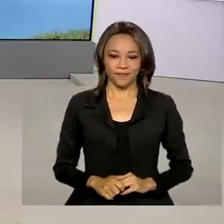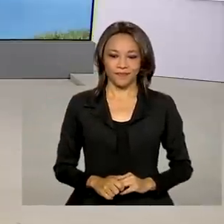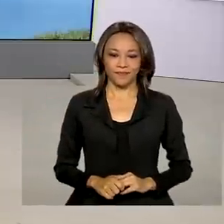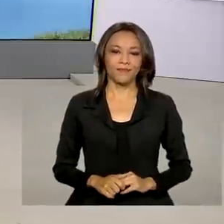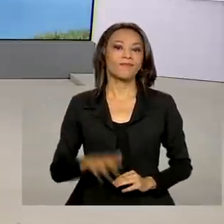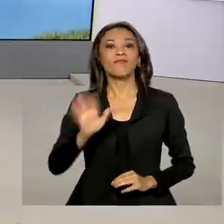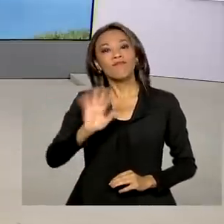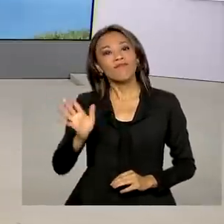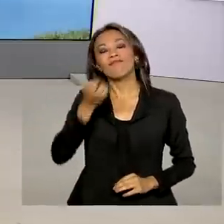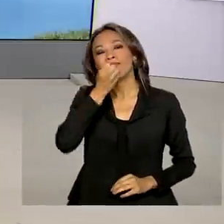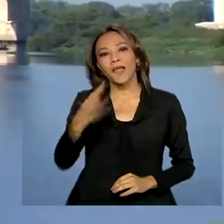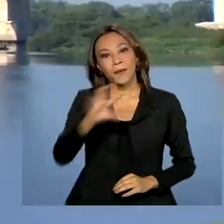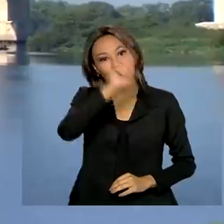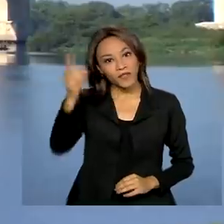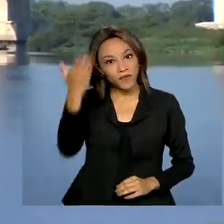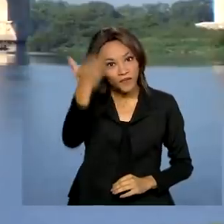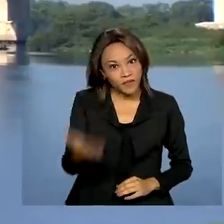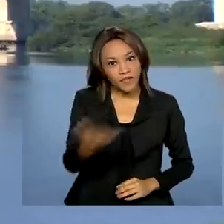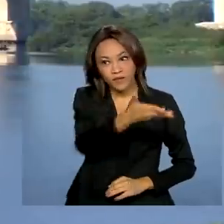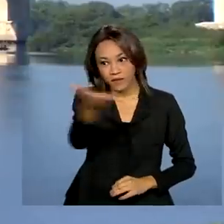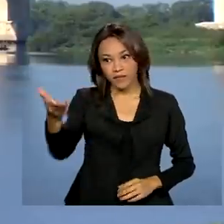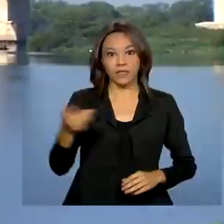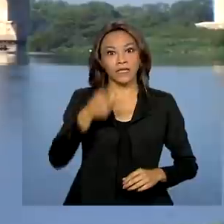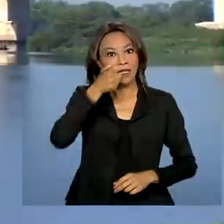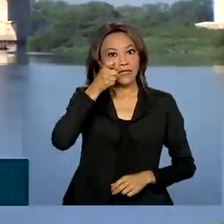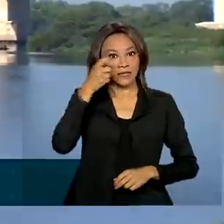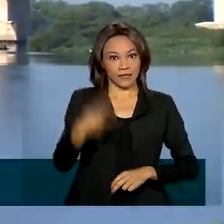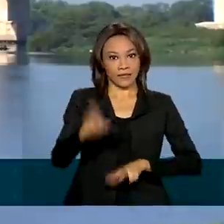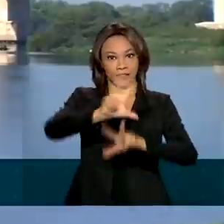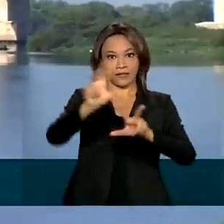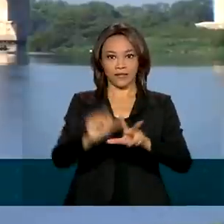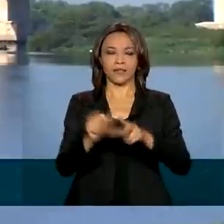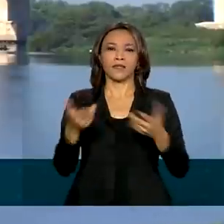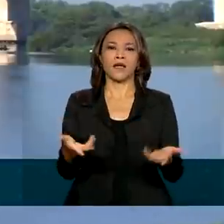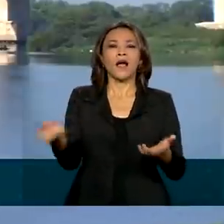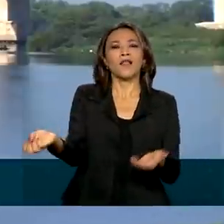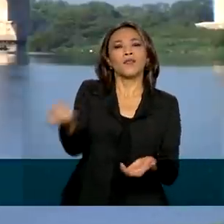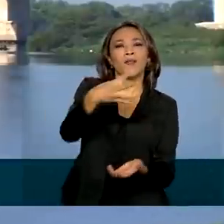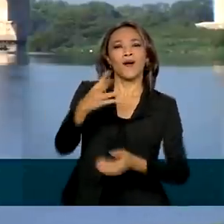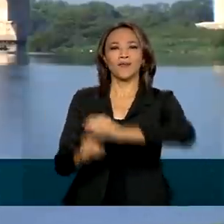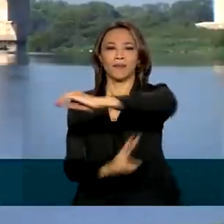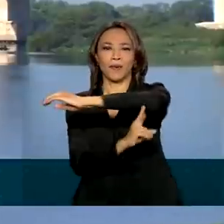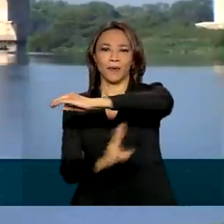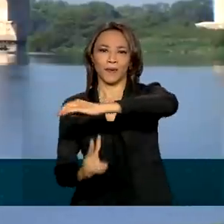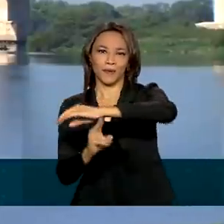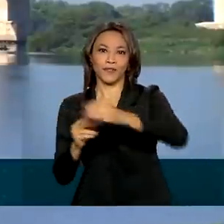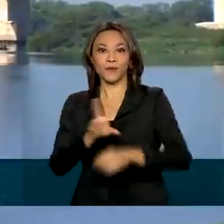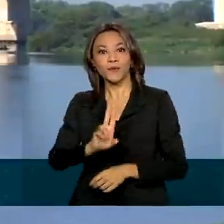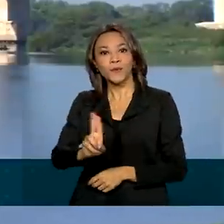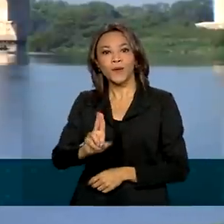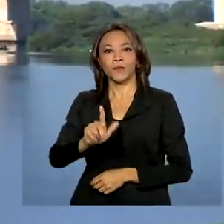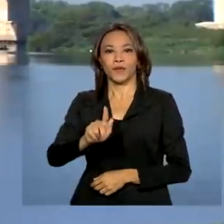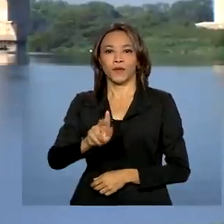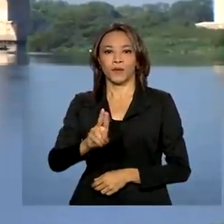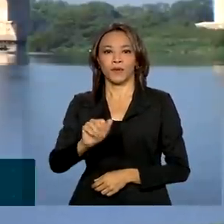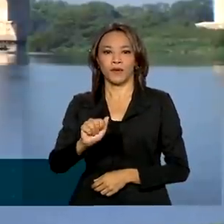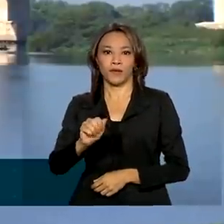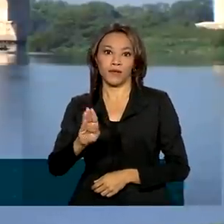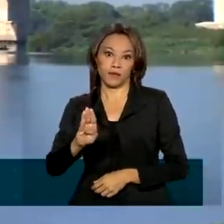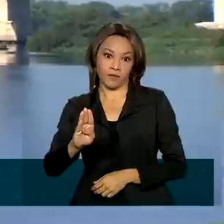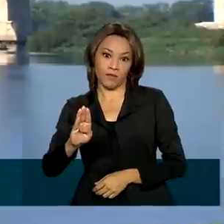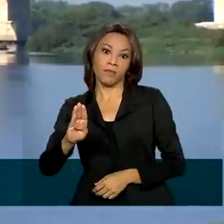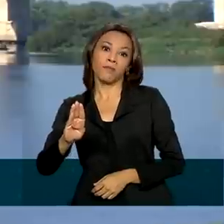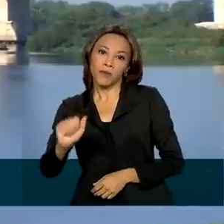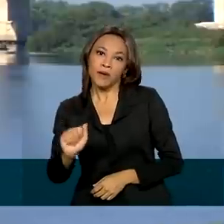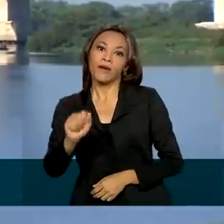Olá, Renata. Bom dia a você e a todos que nos acompanham. A inauguração da nova ponte do Guaíba começa logo mais às 10 horas